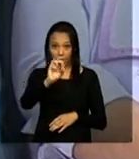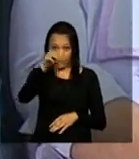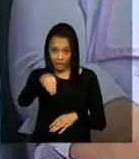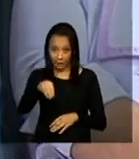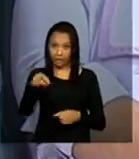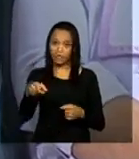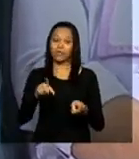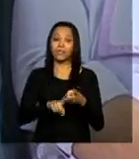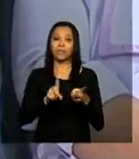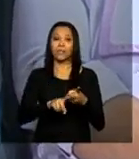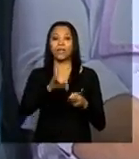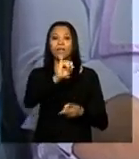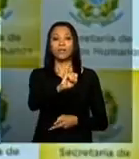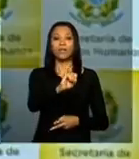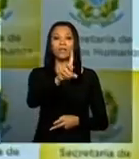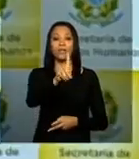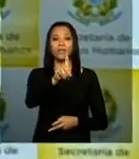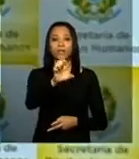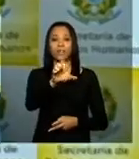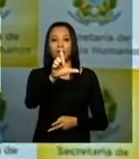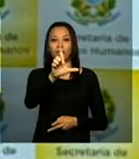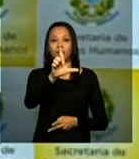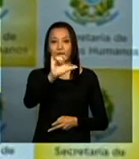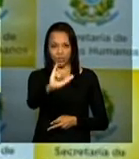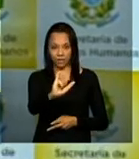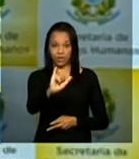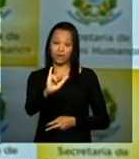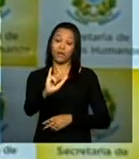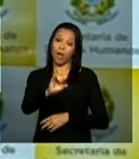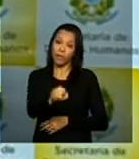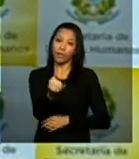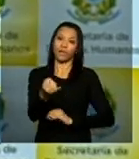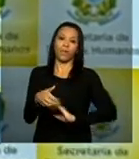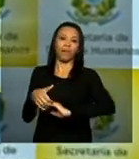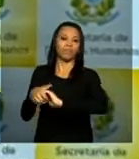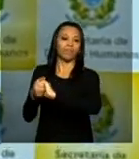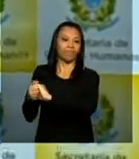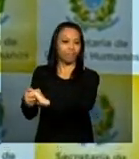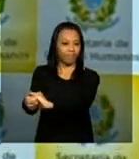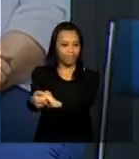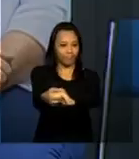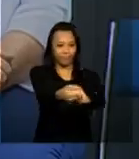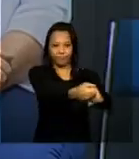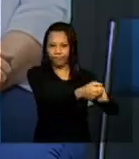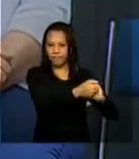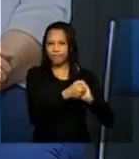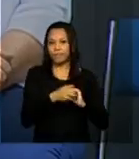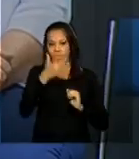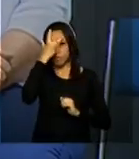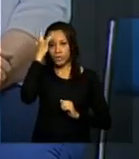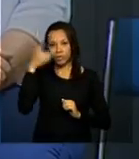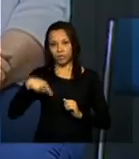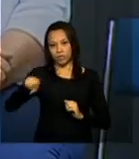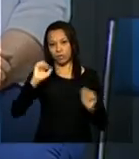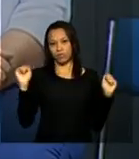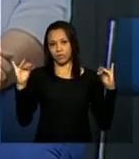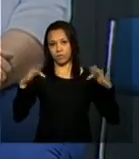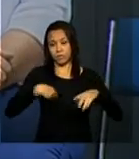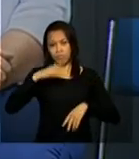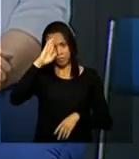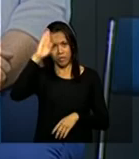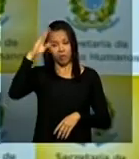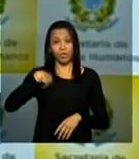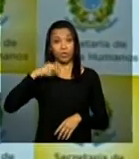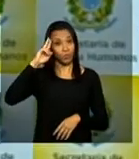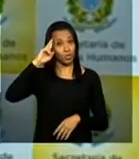cumprimentar todos os demais participantes e principalmente cumprimentar o diretor do